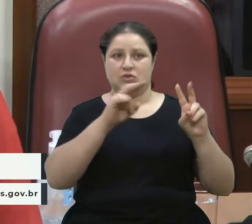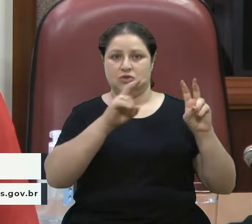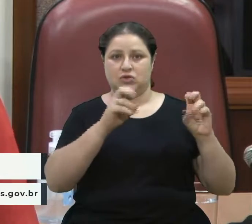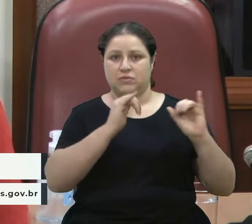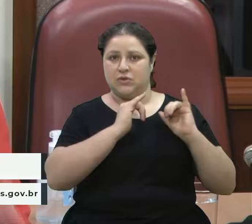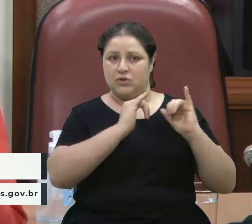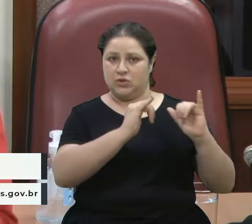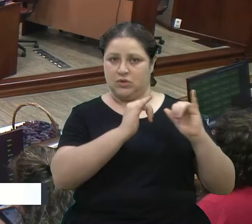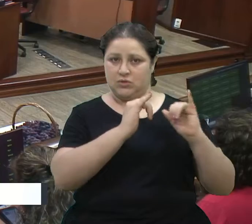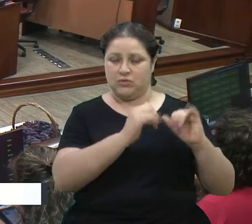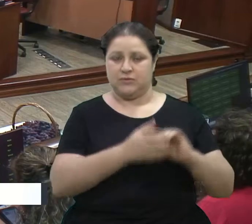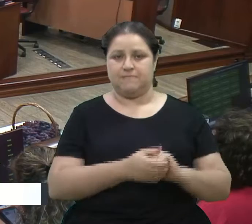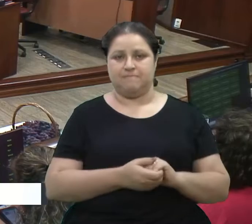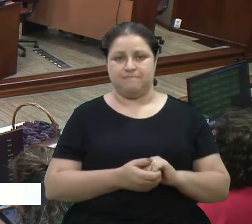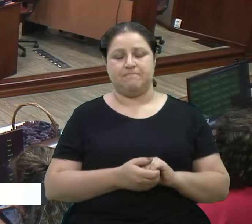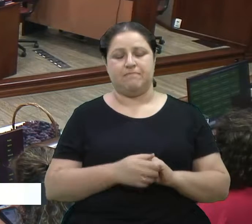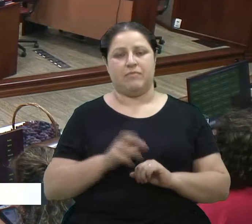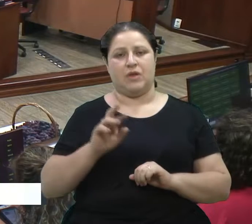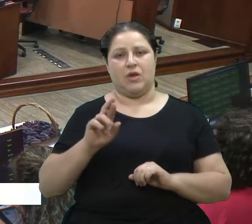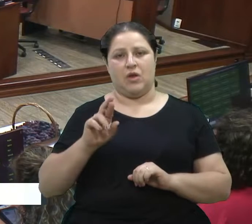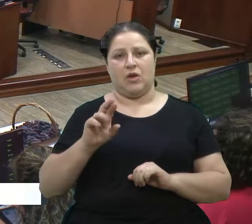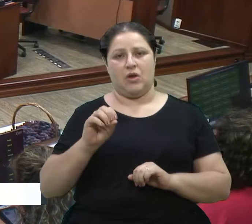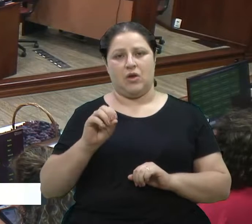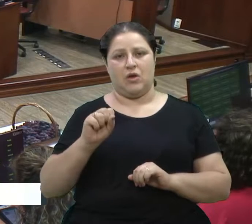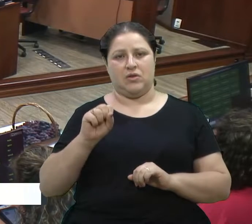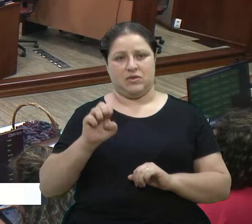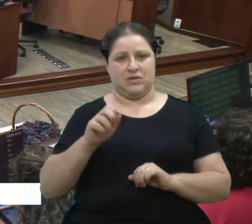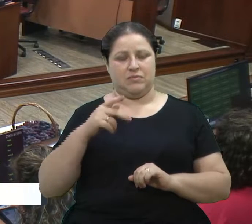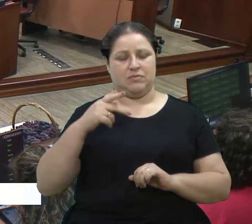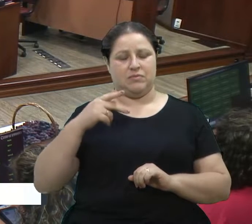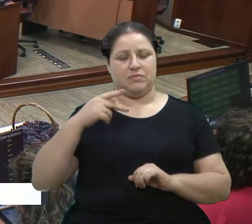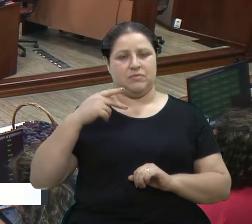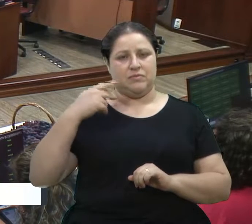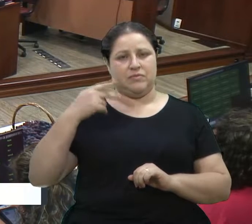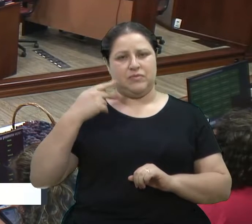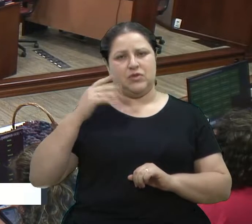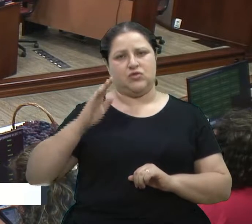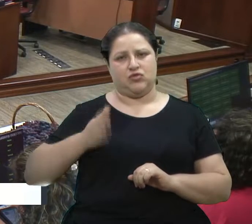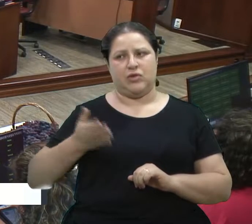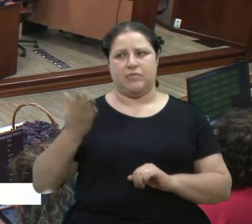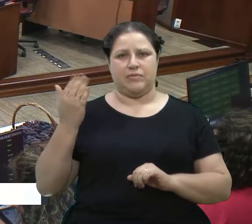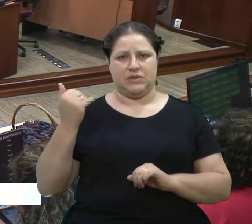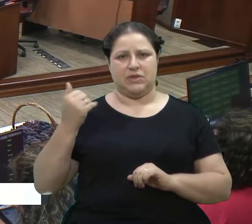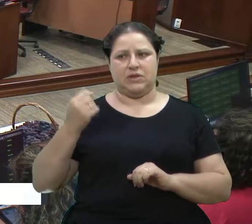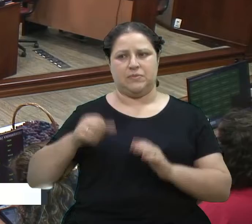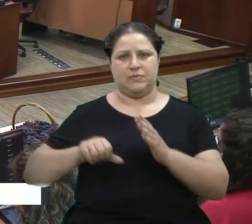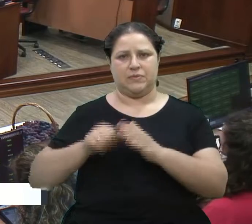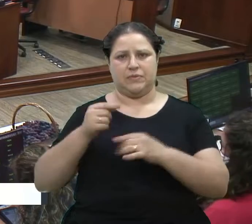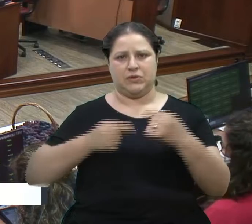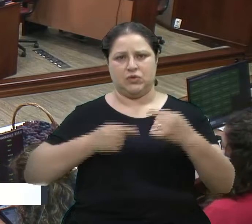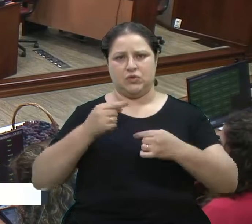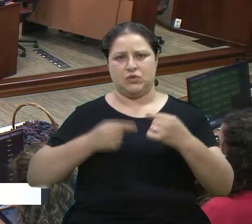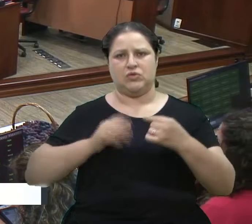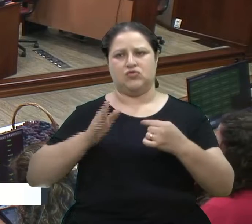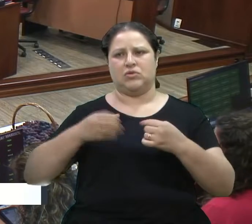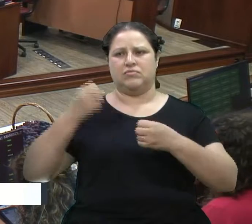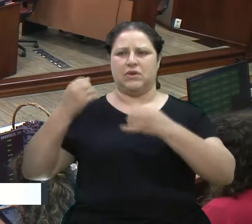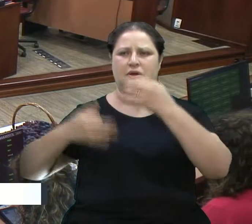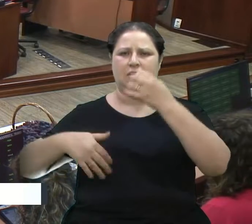Esse projeto, a vereadora Rose falou em primeira discussão sobre ele, sobre as várias discussões